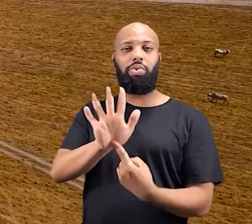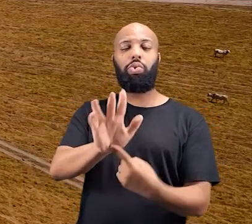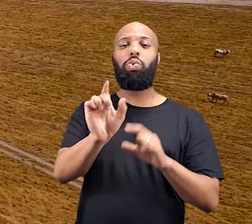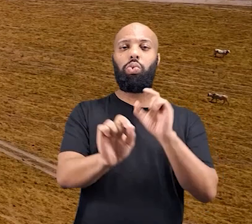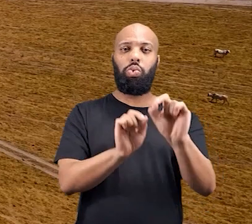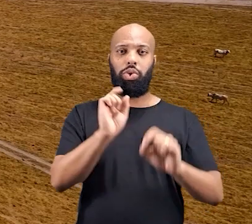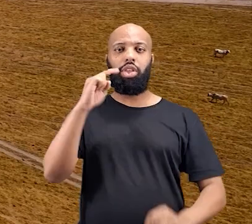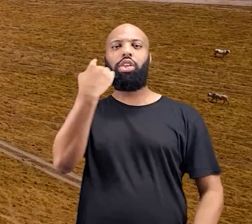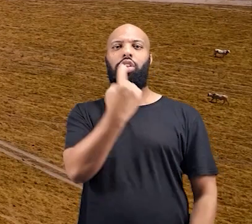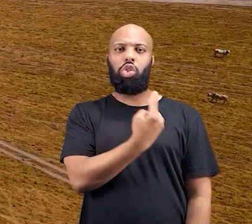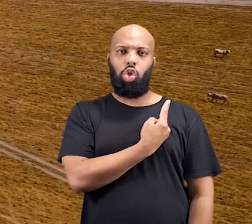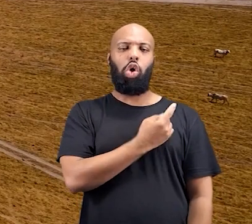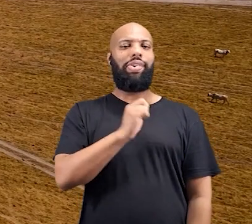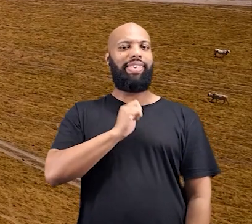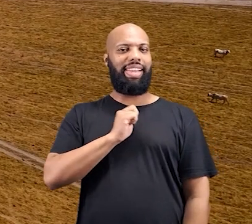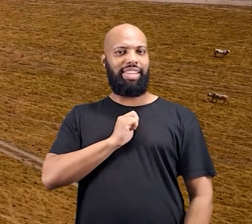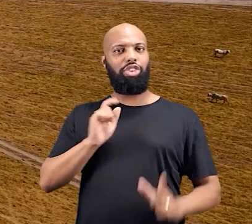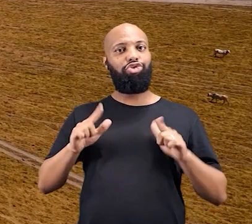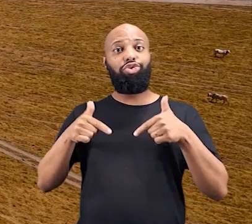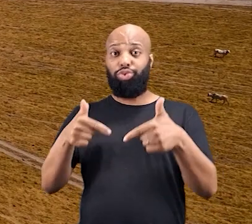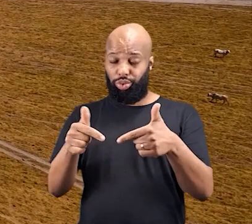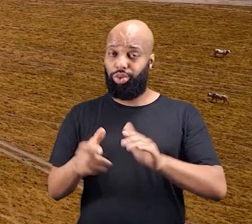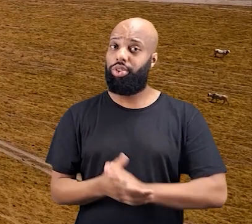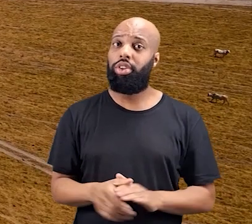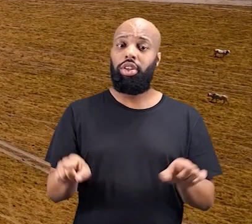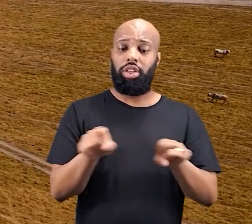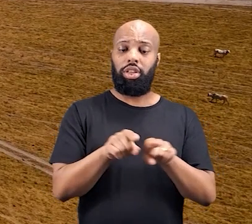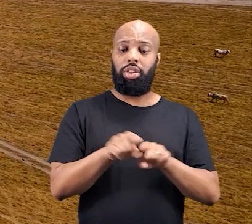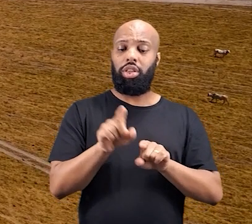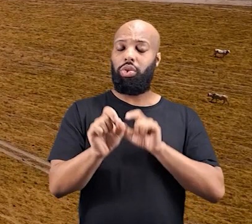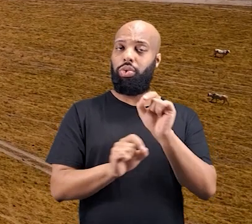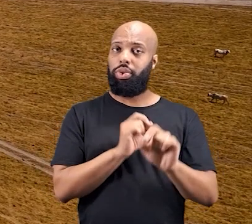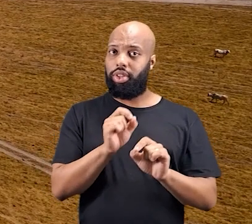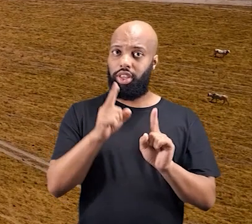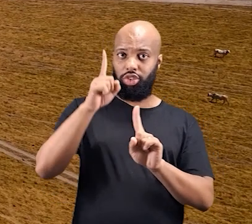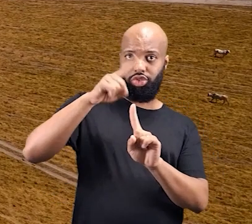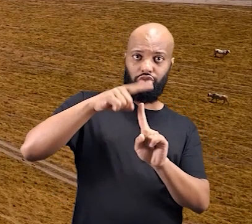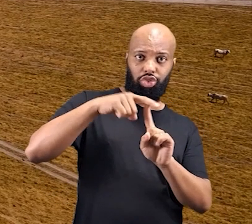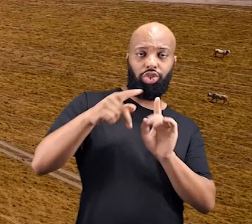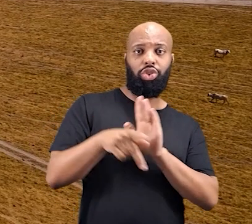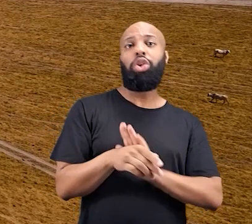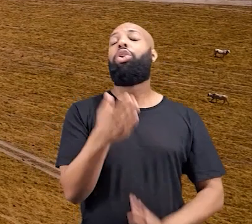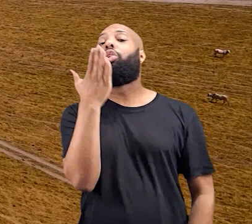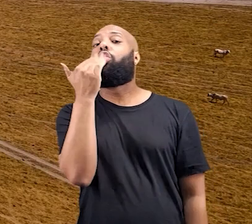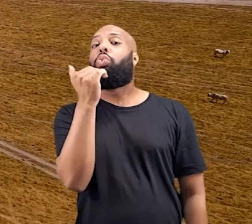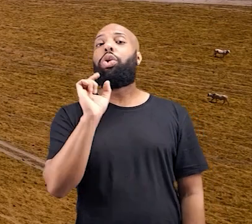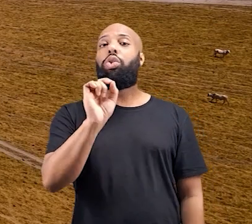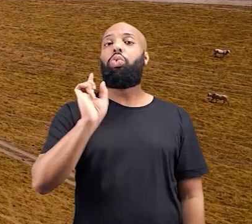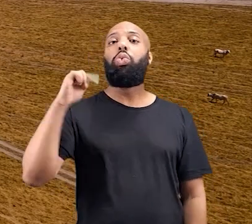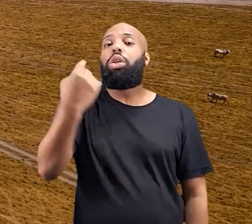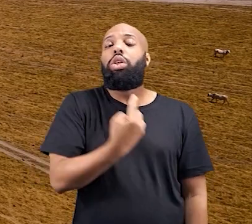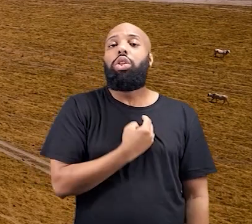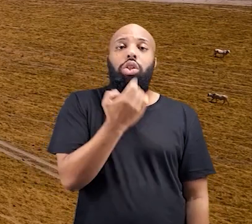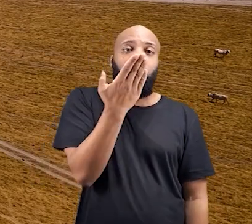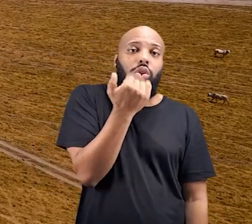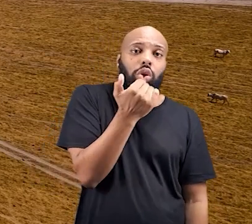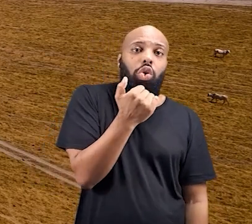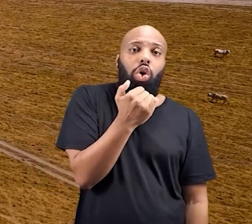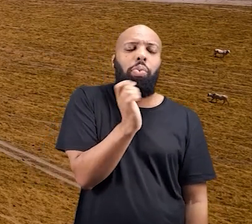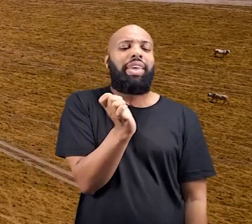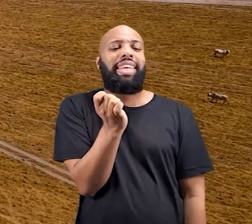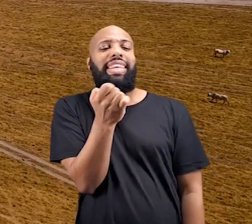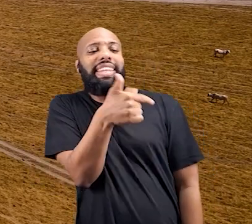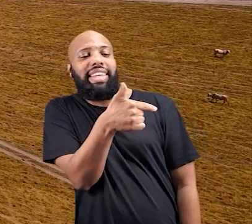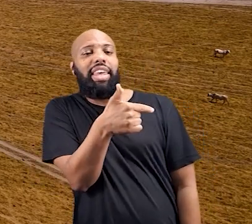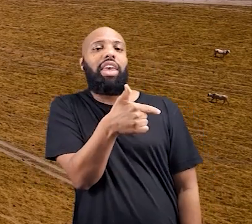pouco das nossas atitudes, as opções de alimento, o que a gente come, de quem